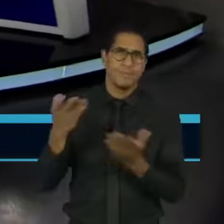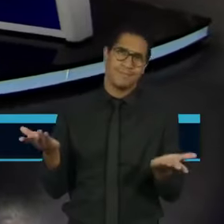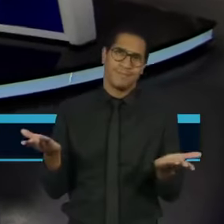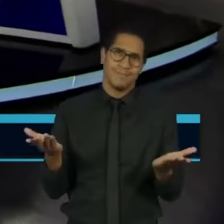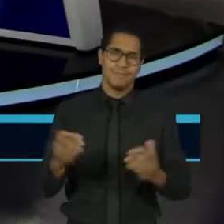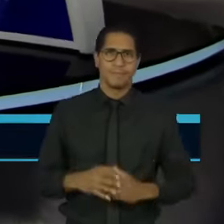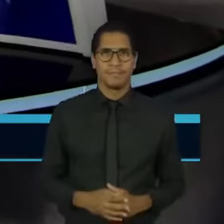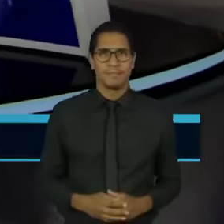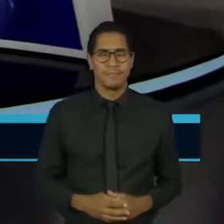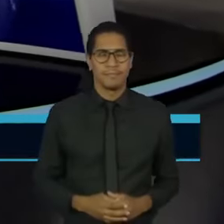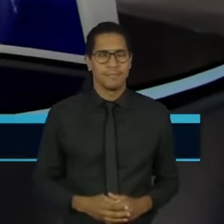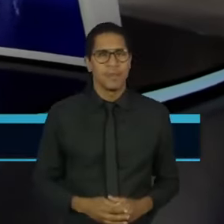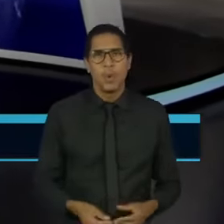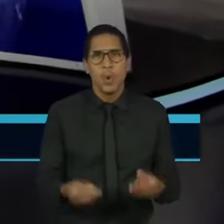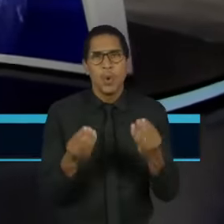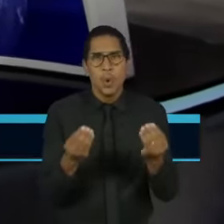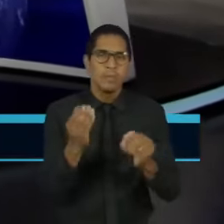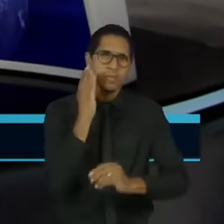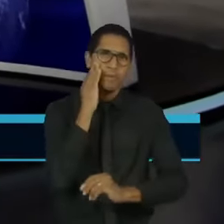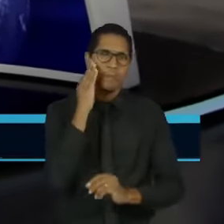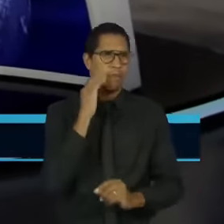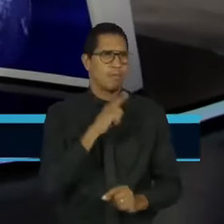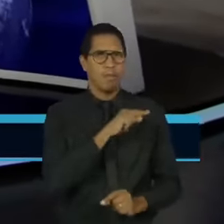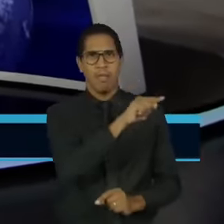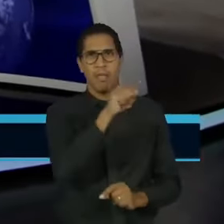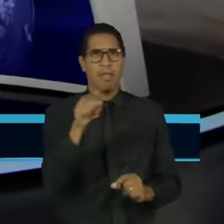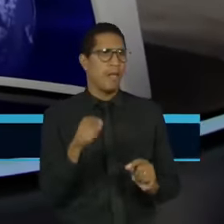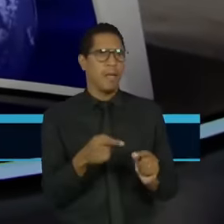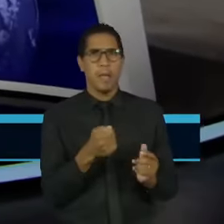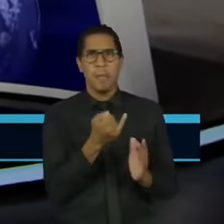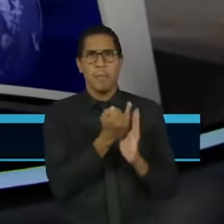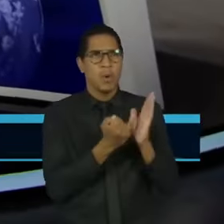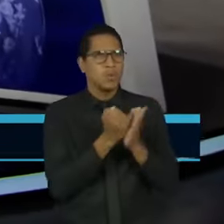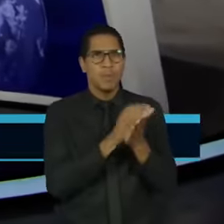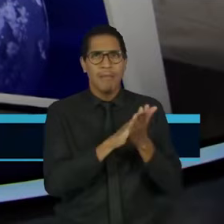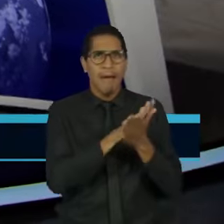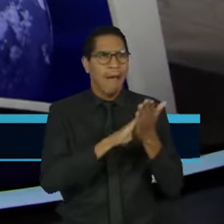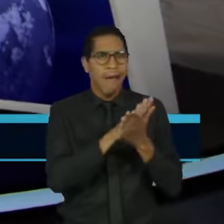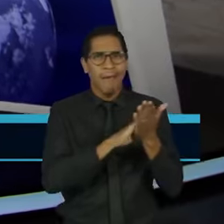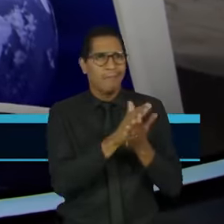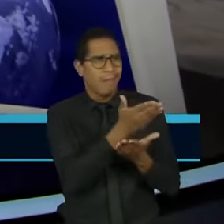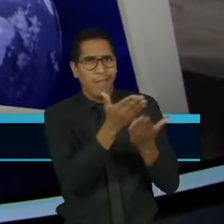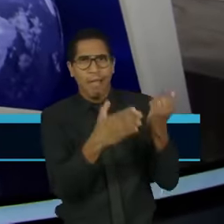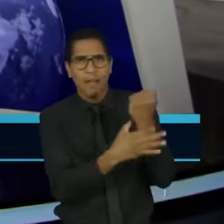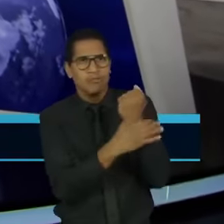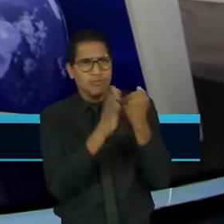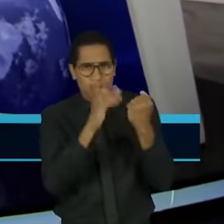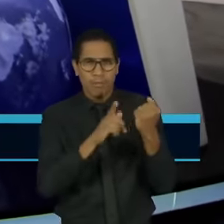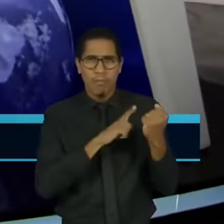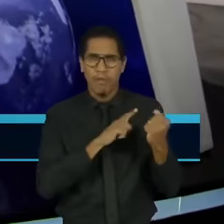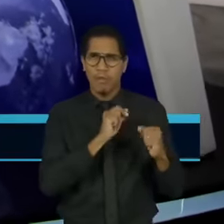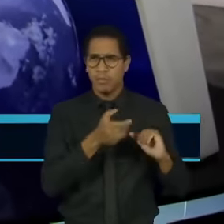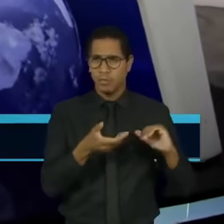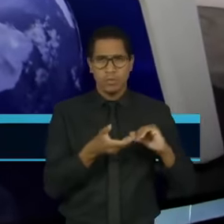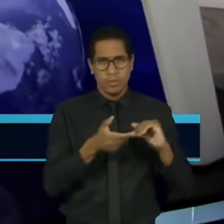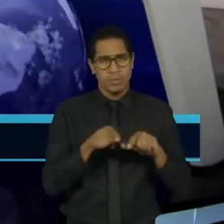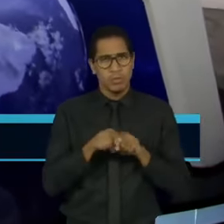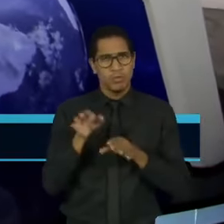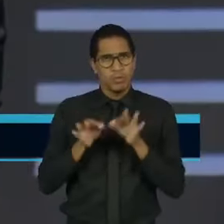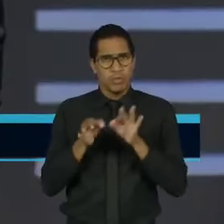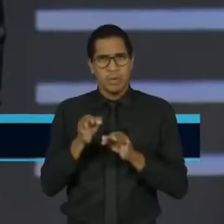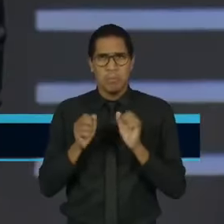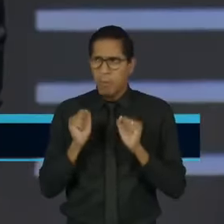Dimas, há como justificar o volume de benefícios tributários garantidos por decisões do Congresso e do Judiciário?